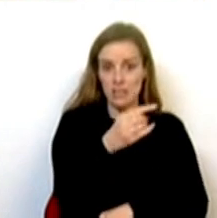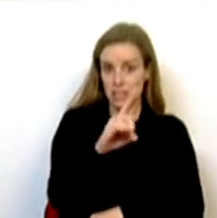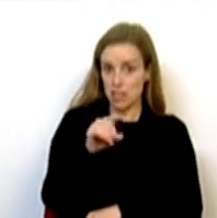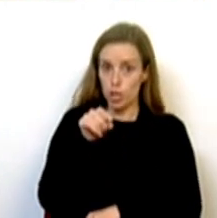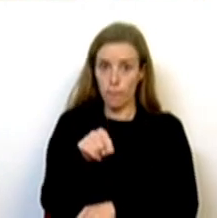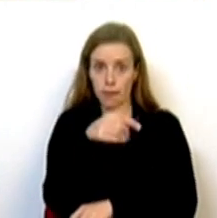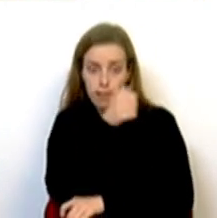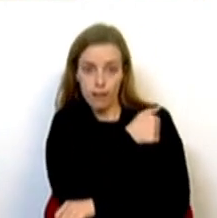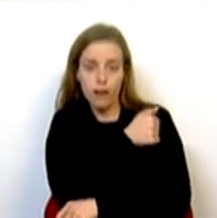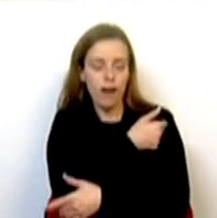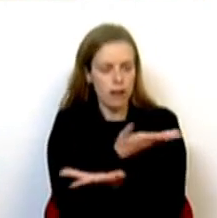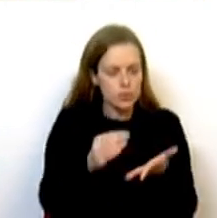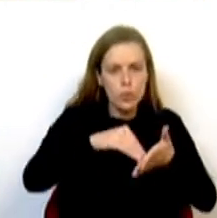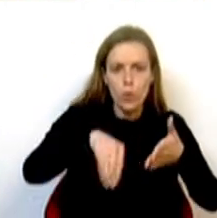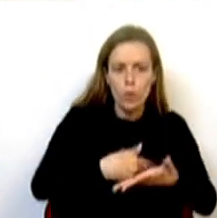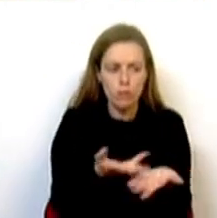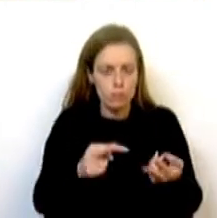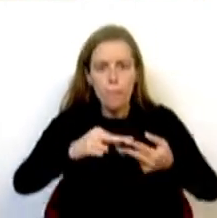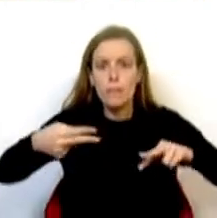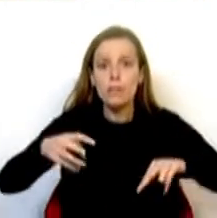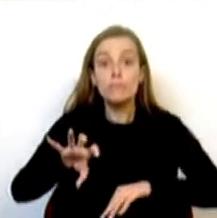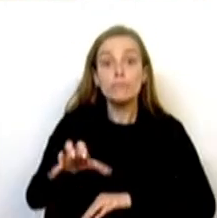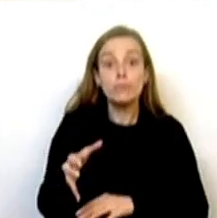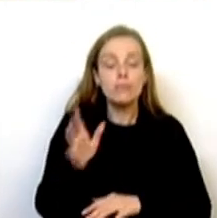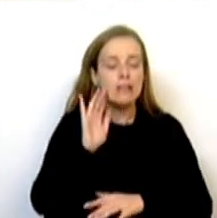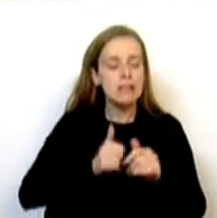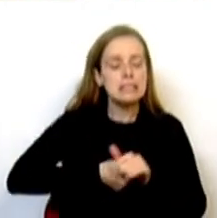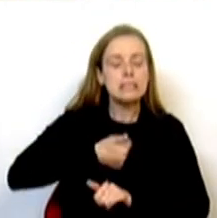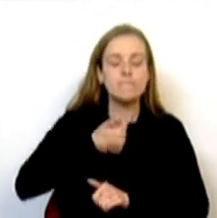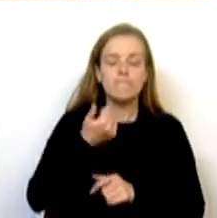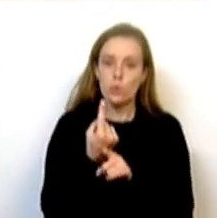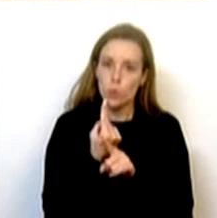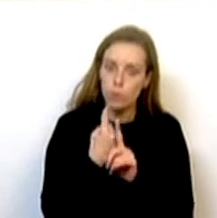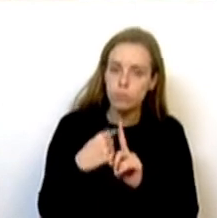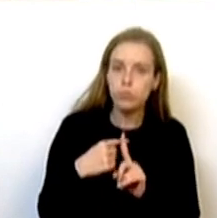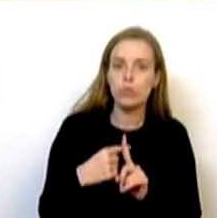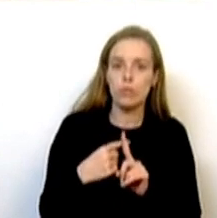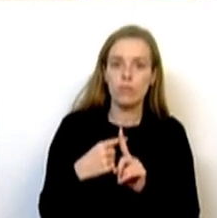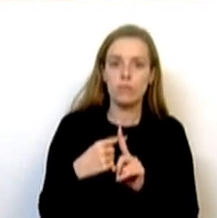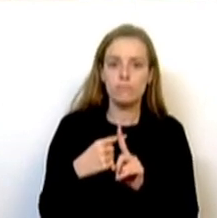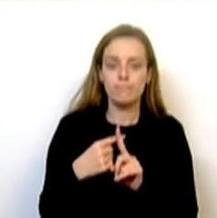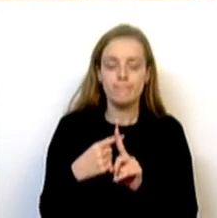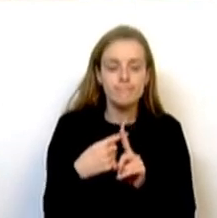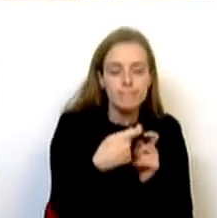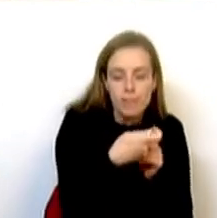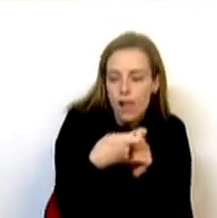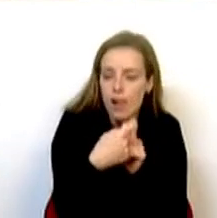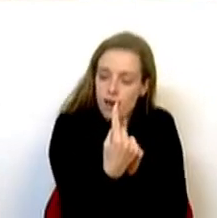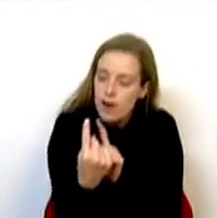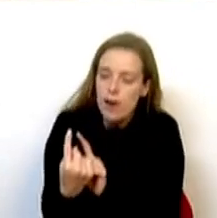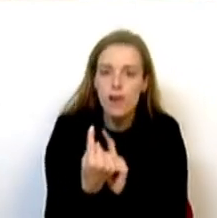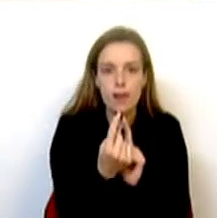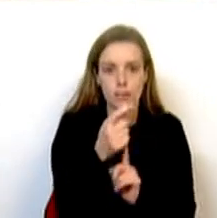ser contratualizadas com os municípios para fazer bem e para fazer perto, próximo das pessoas, dos